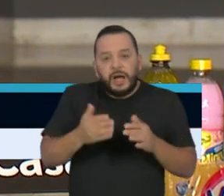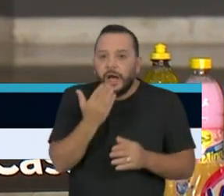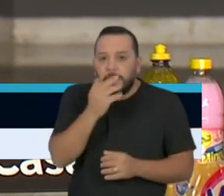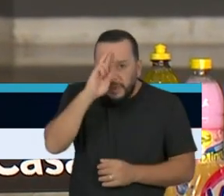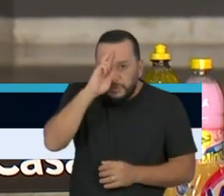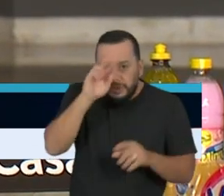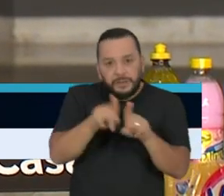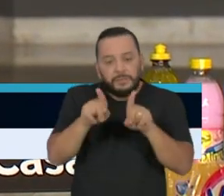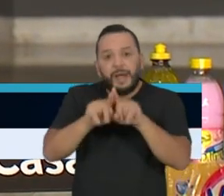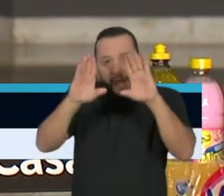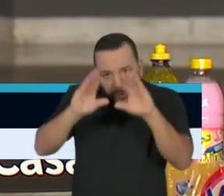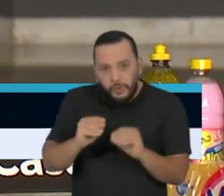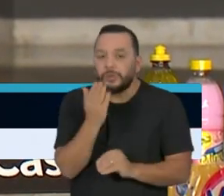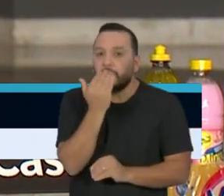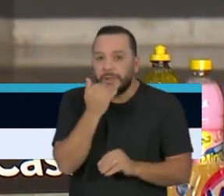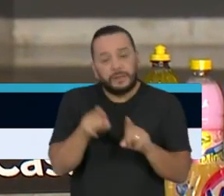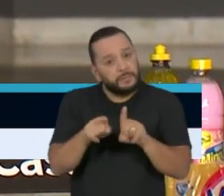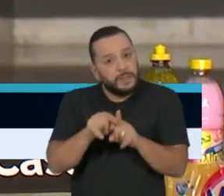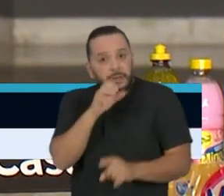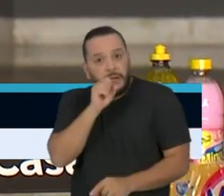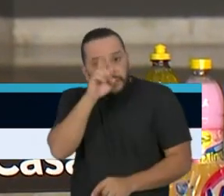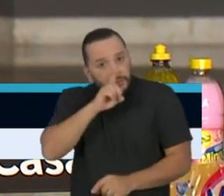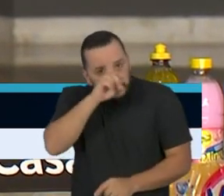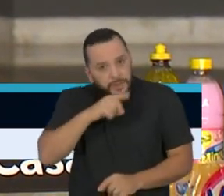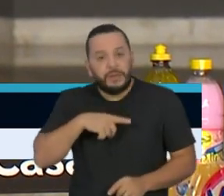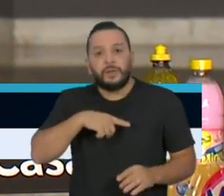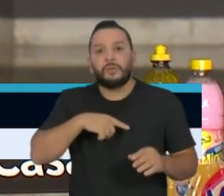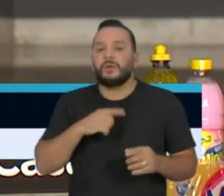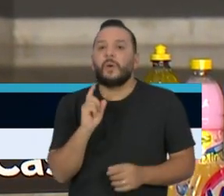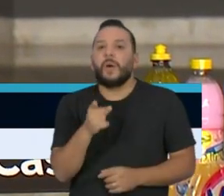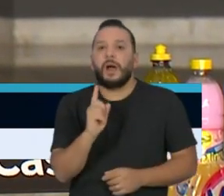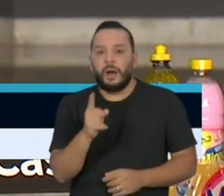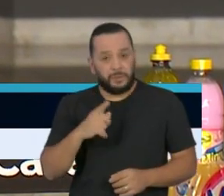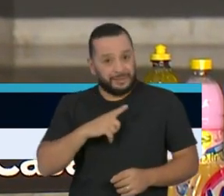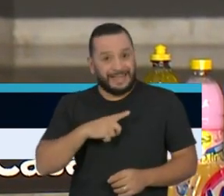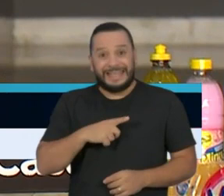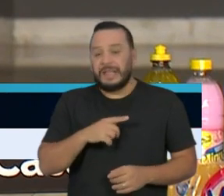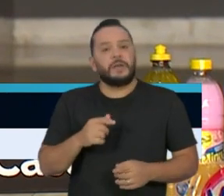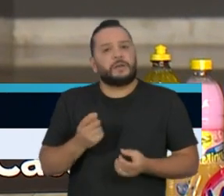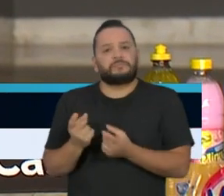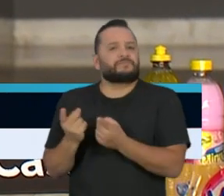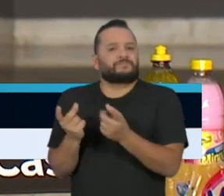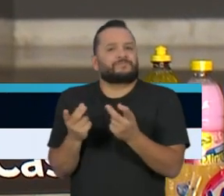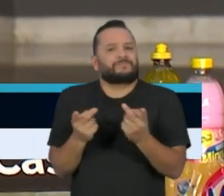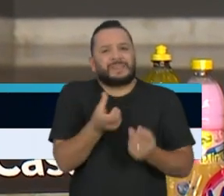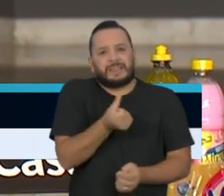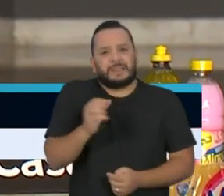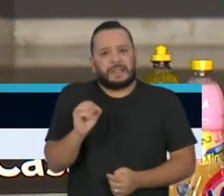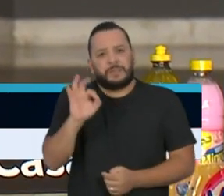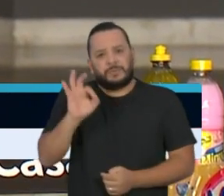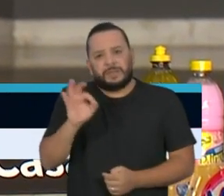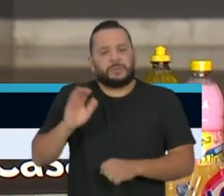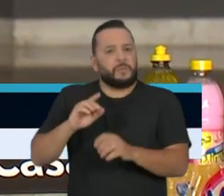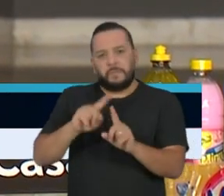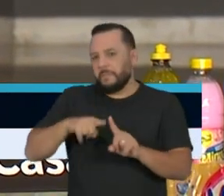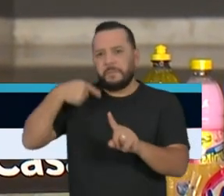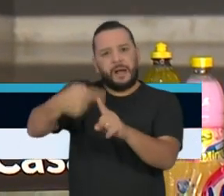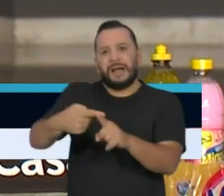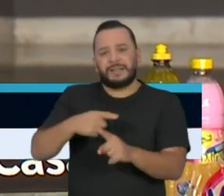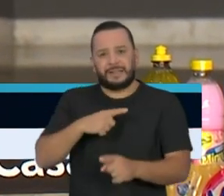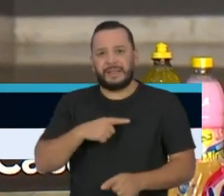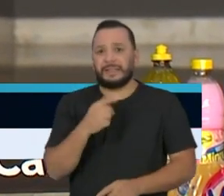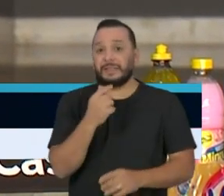Aumentamos em 60% a oferta de refeições e passamos a servir 3 milhões